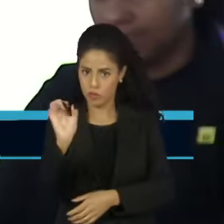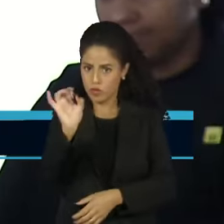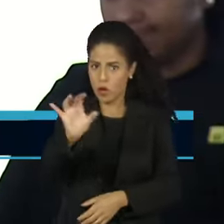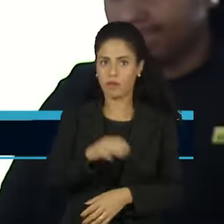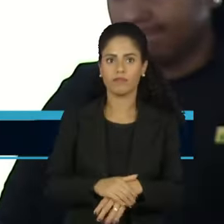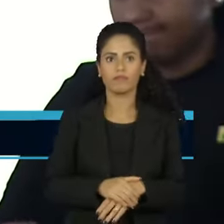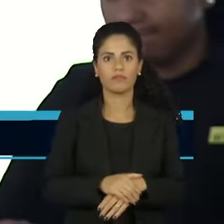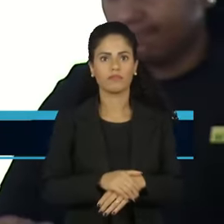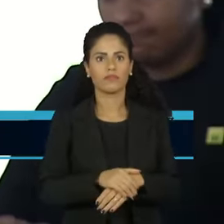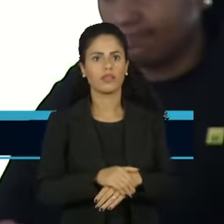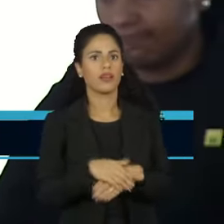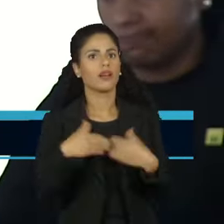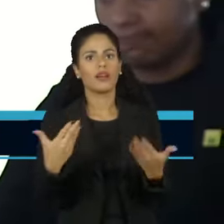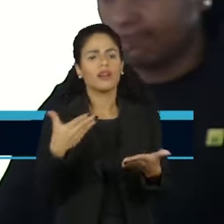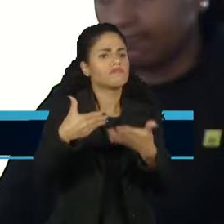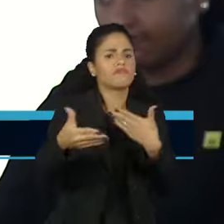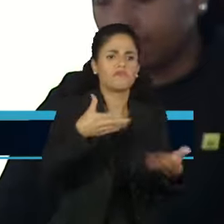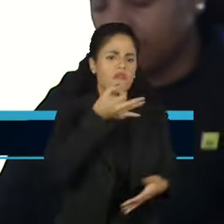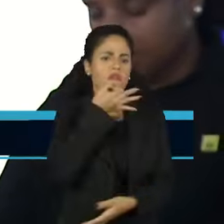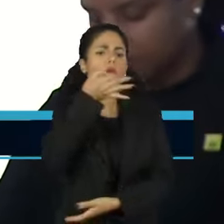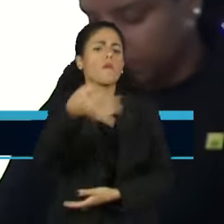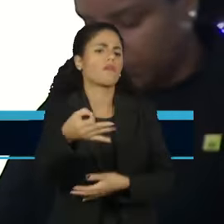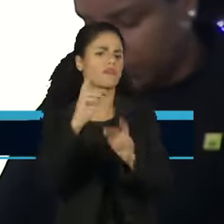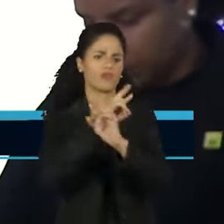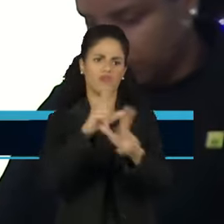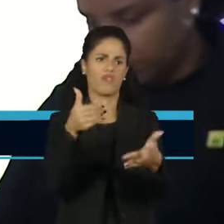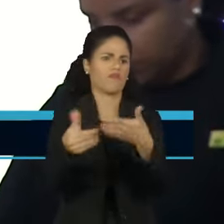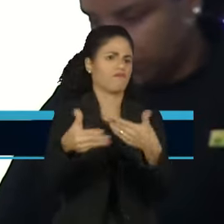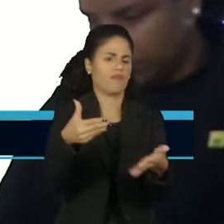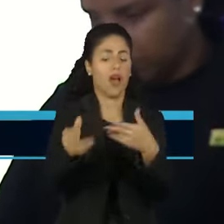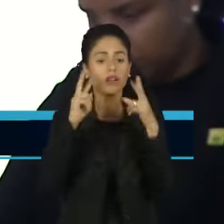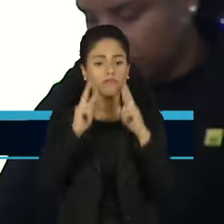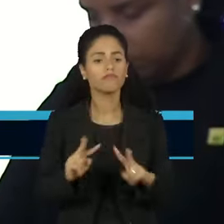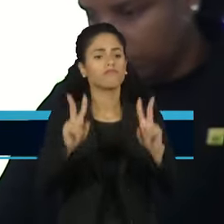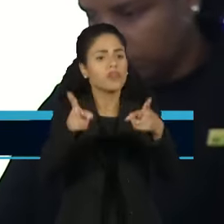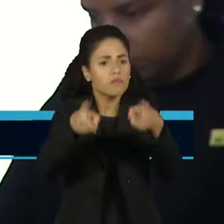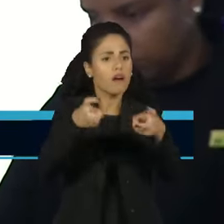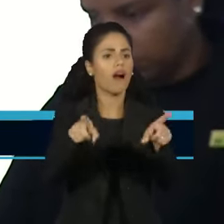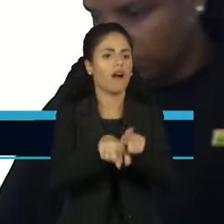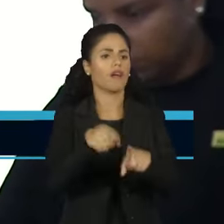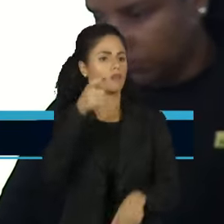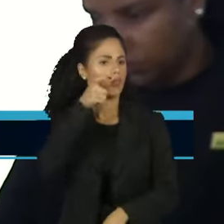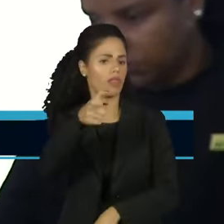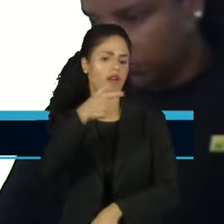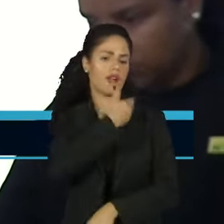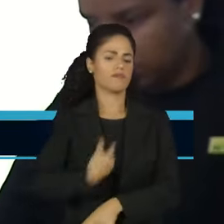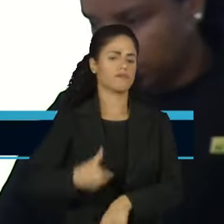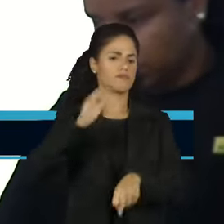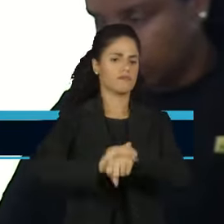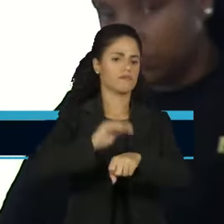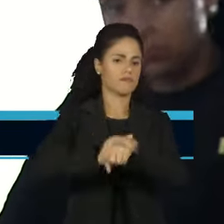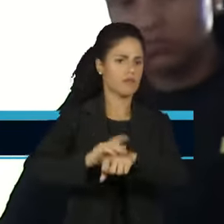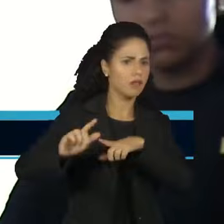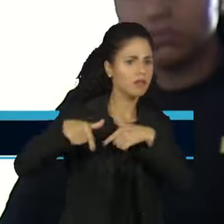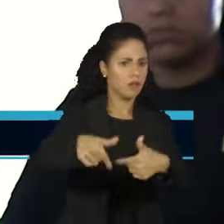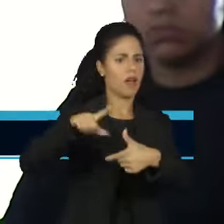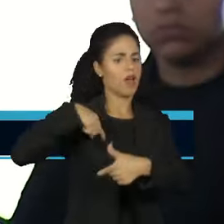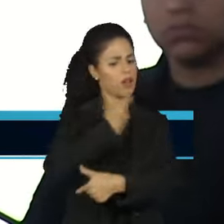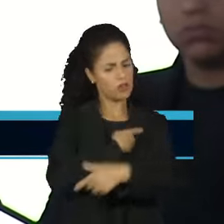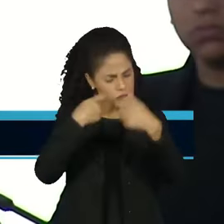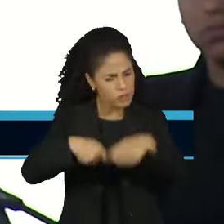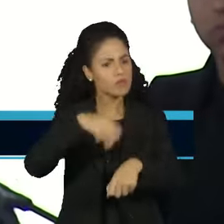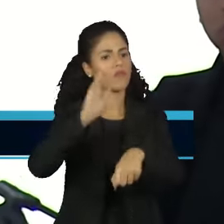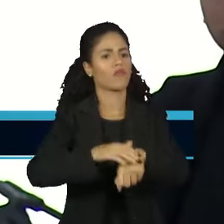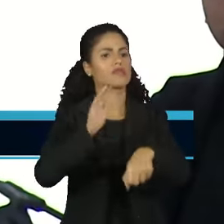Não importa ter opinião, o que importa é enxergar o verdadeiro interesse público. Importa enxergar que nós temos que fazer